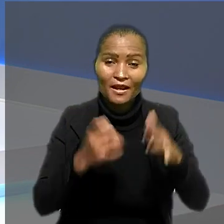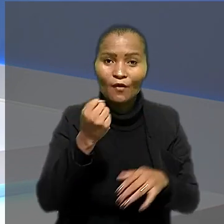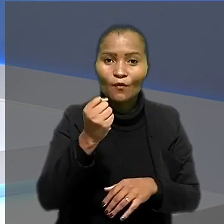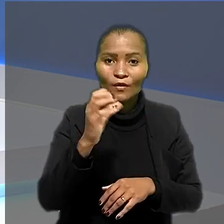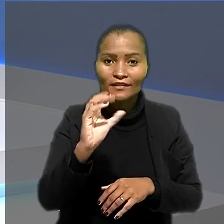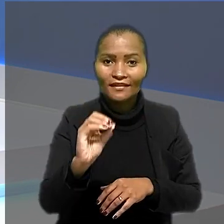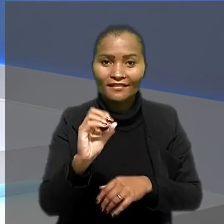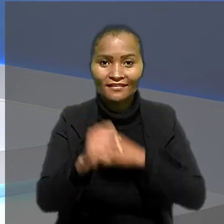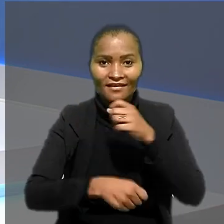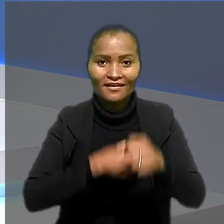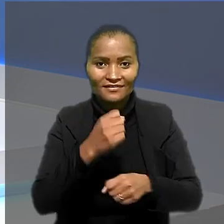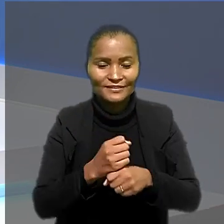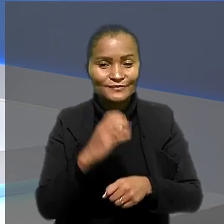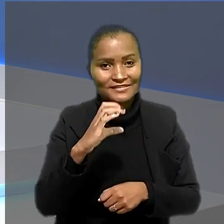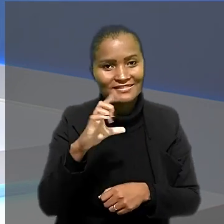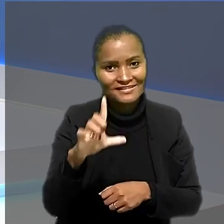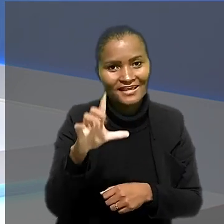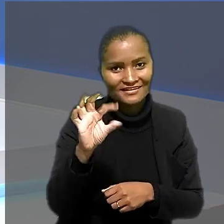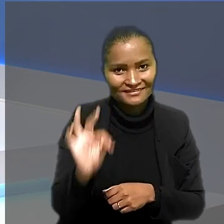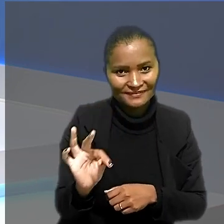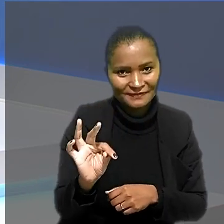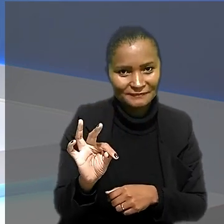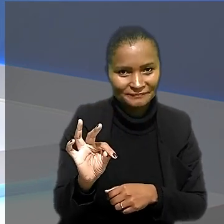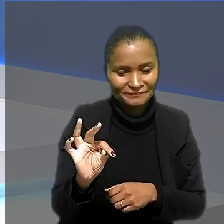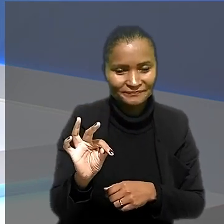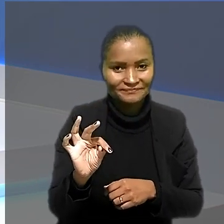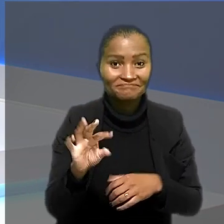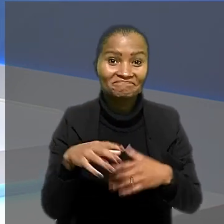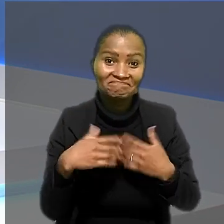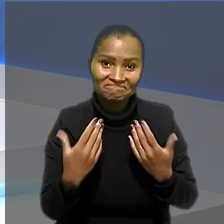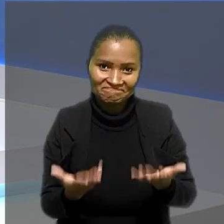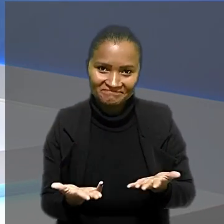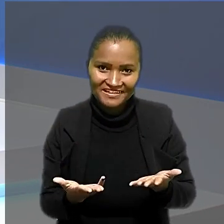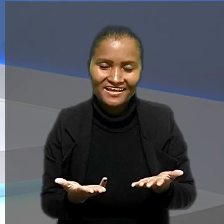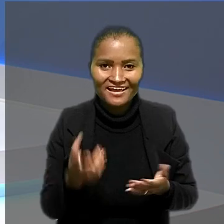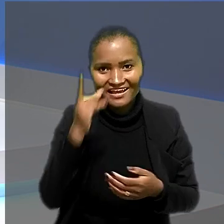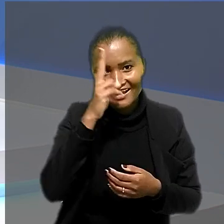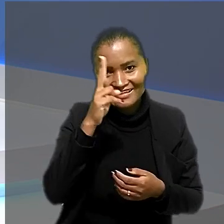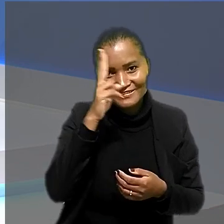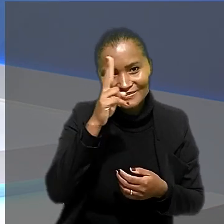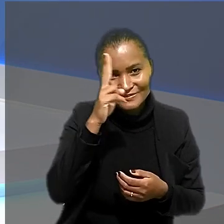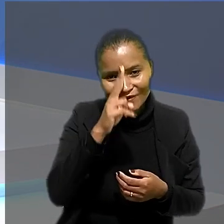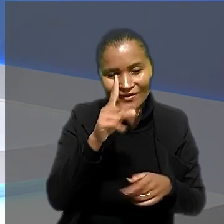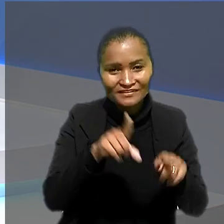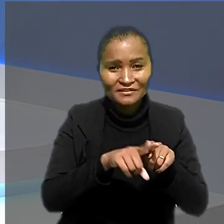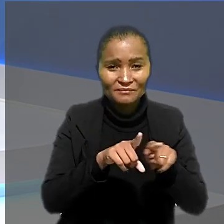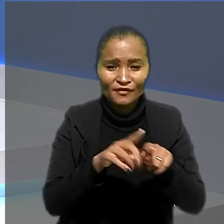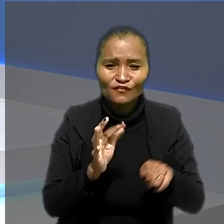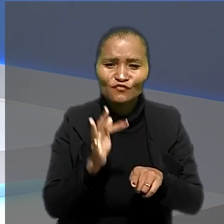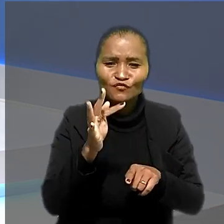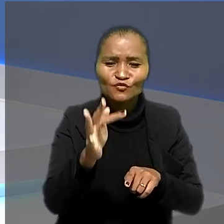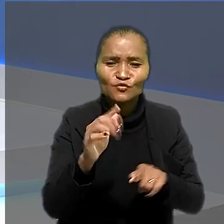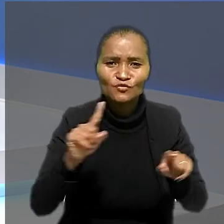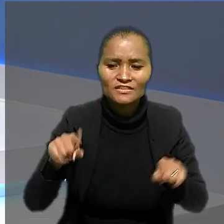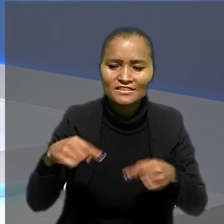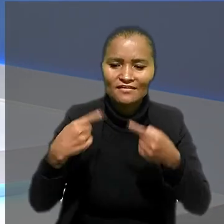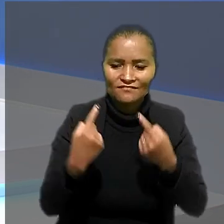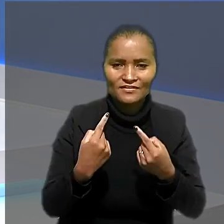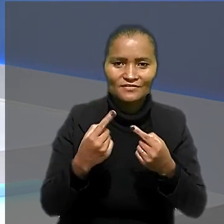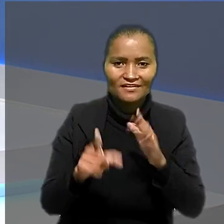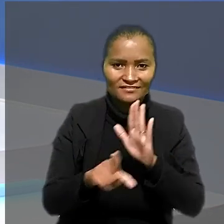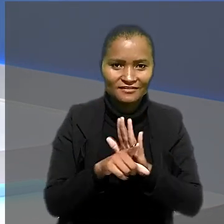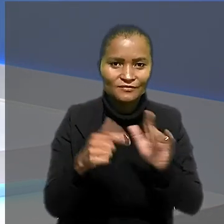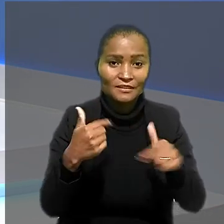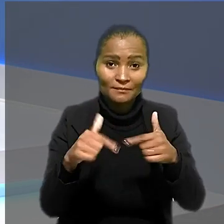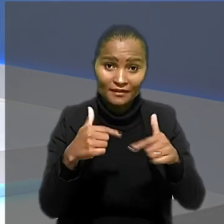os 80 anos da Consolidação das Leis do Trabalho, a CLT. Pois é, Anderson, a história e os futuros desafios da legislação